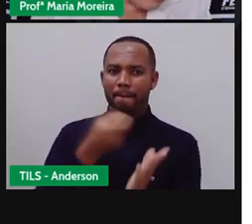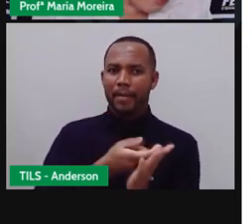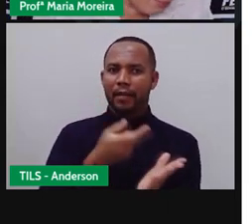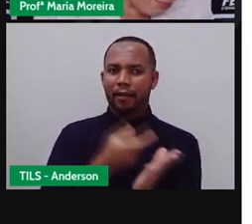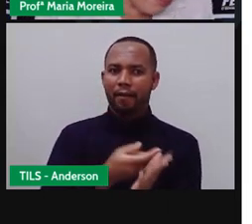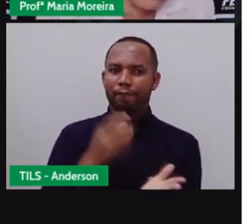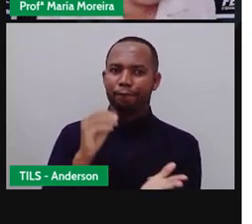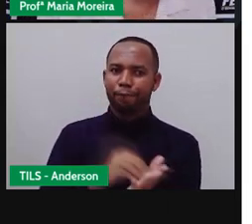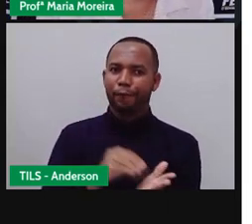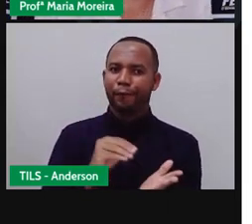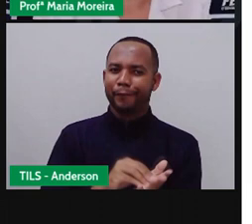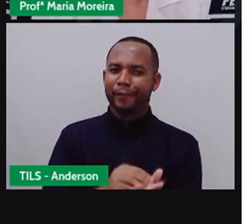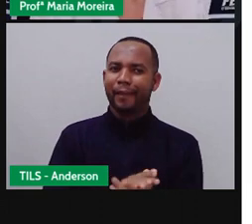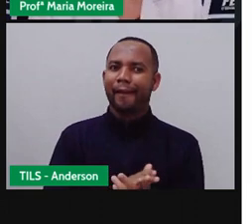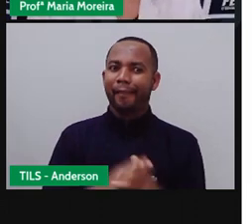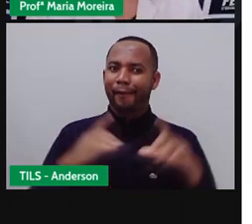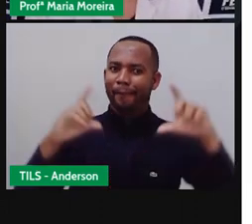hum,